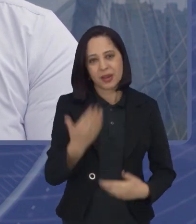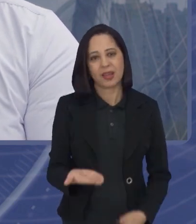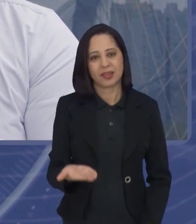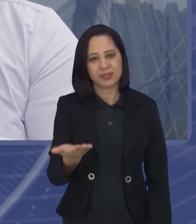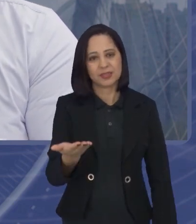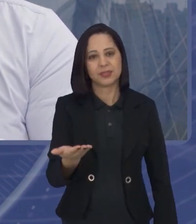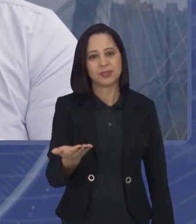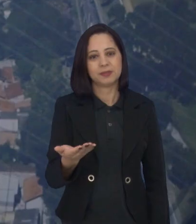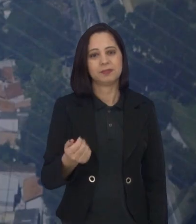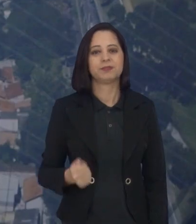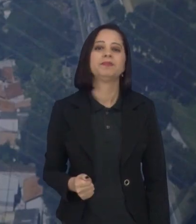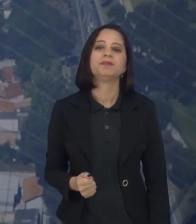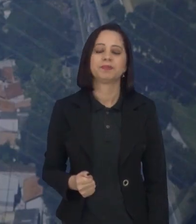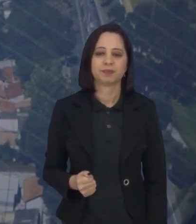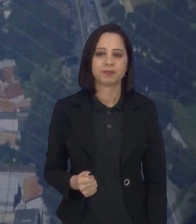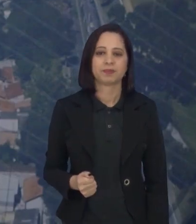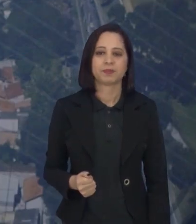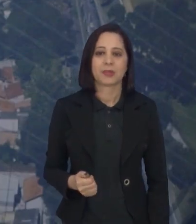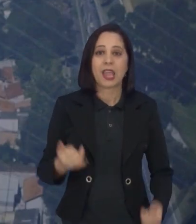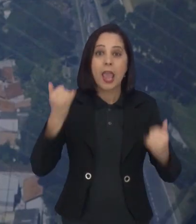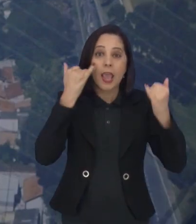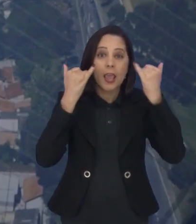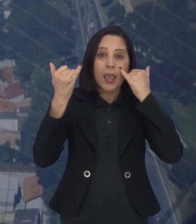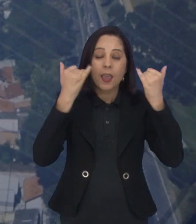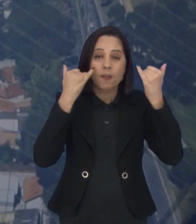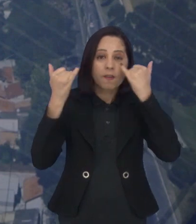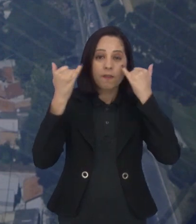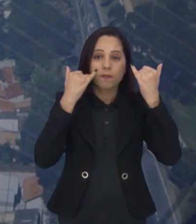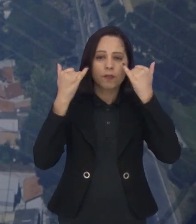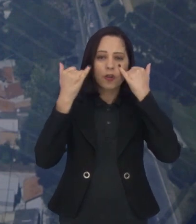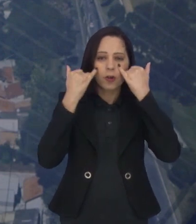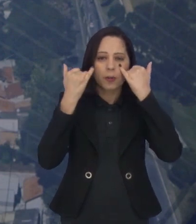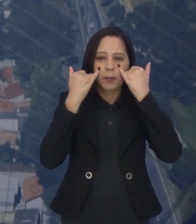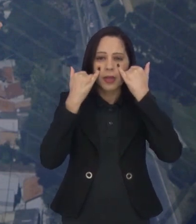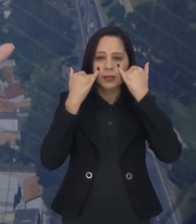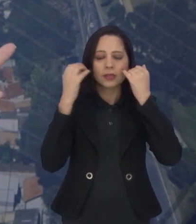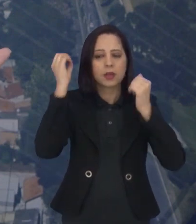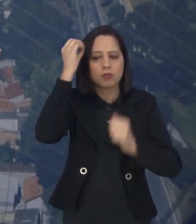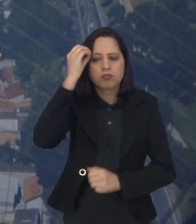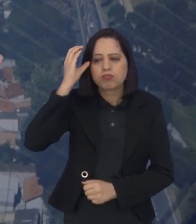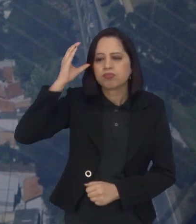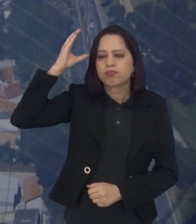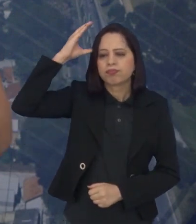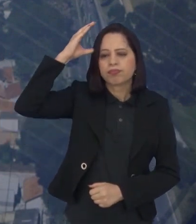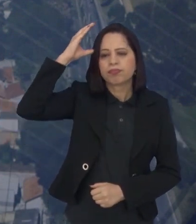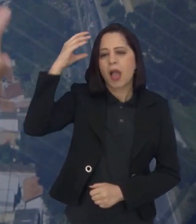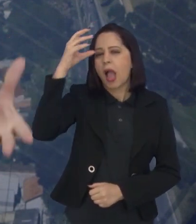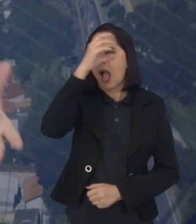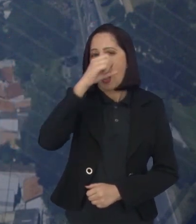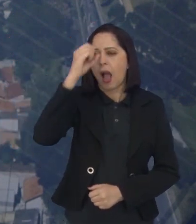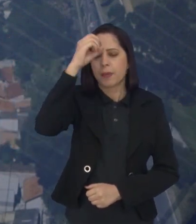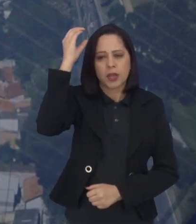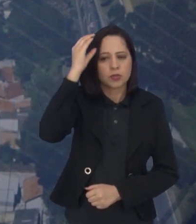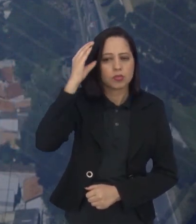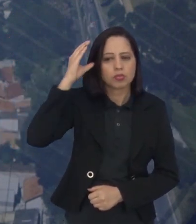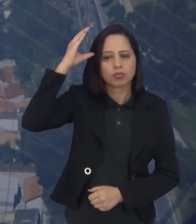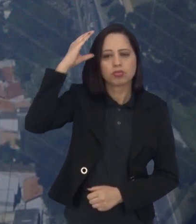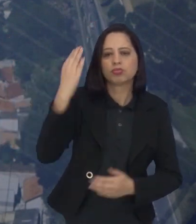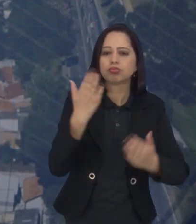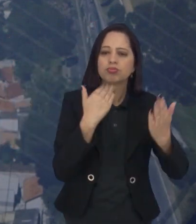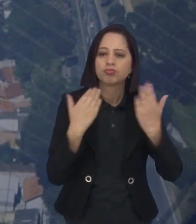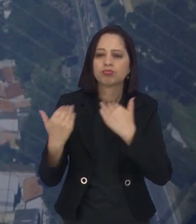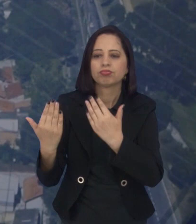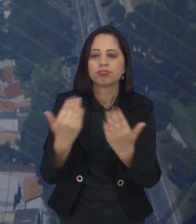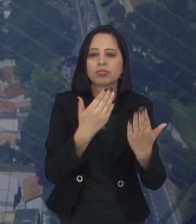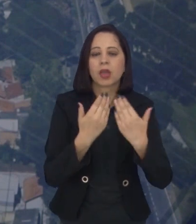uma vez. É isso, pessoal, a informação, com a informação, a gente vai aprendendo cada vez mais, dialogando, esse é um